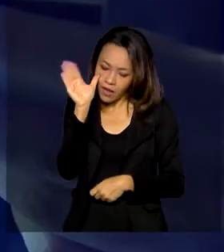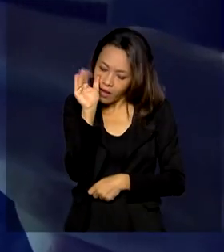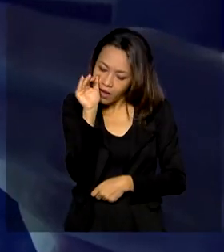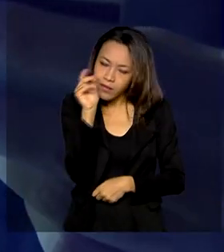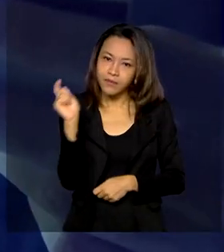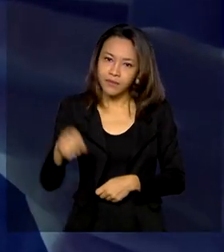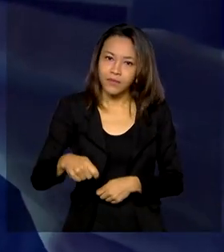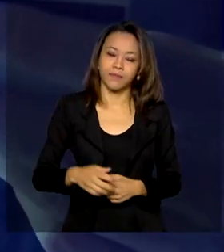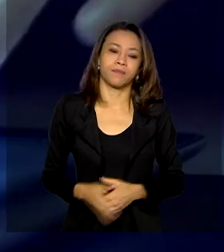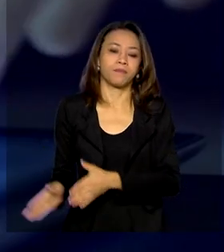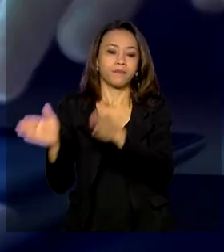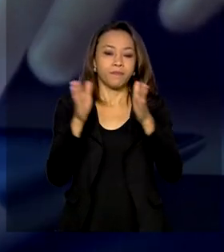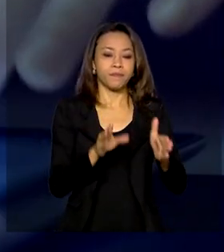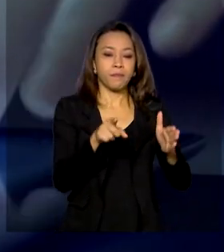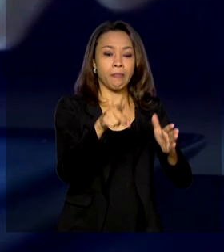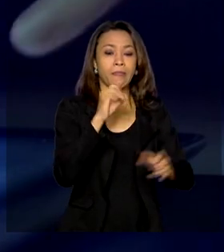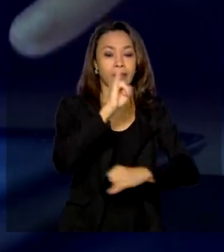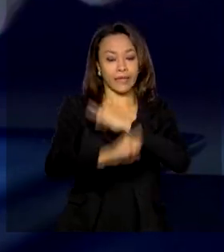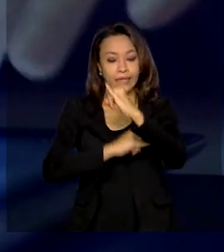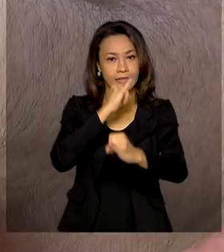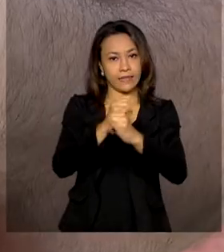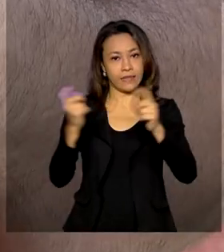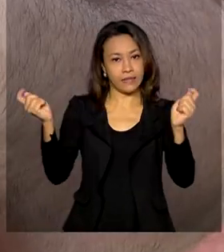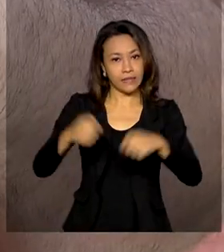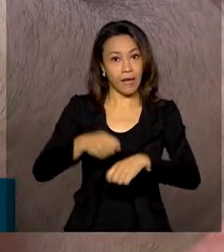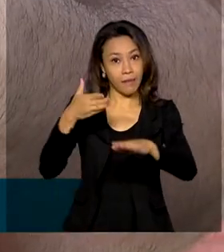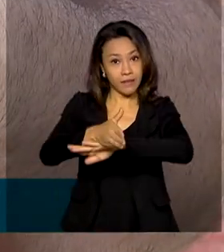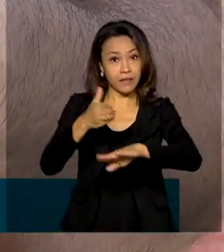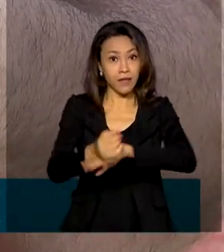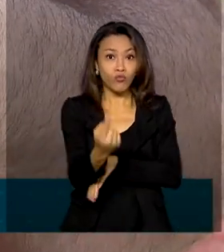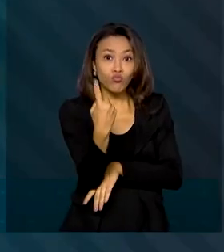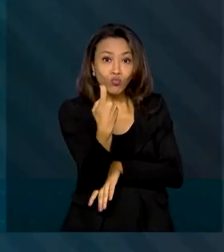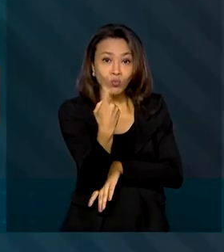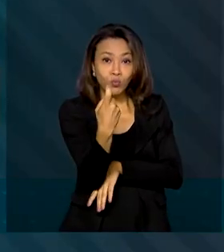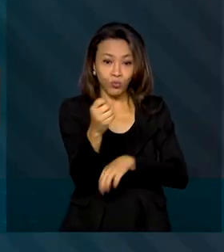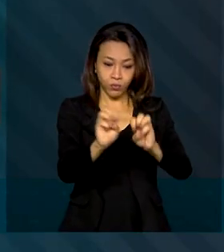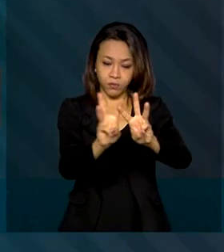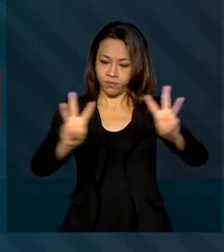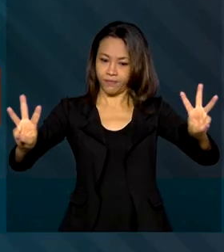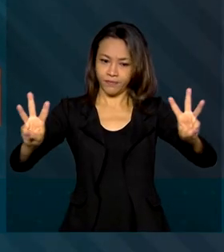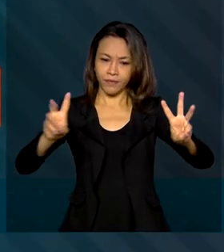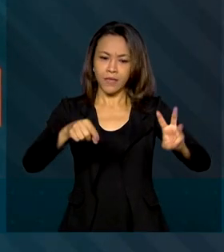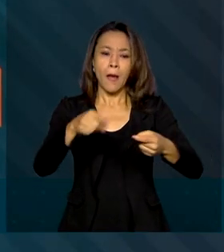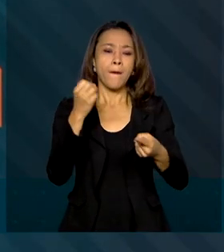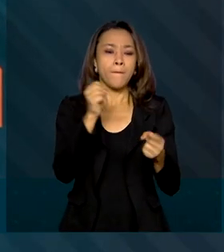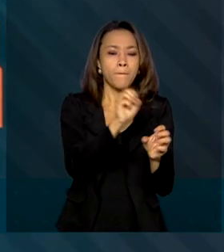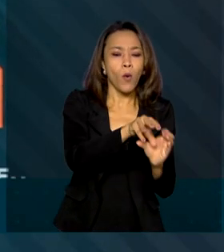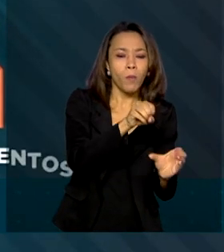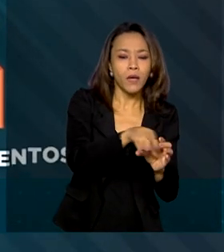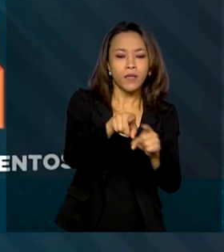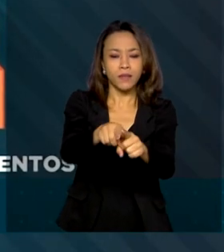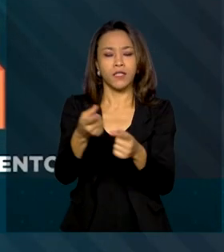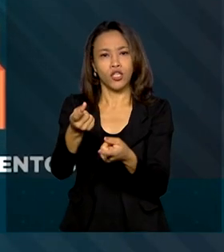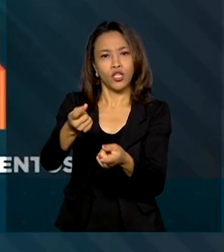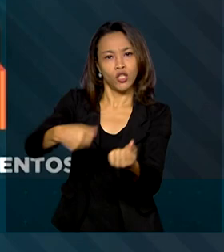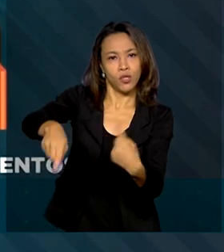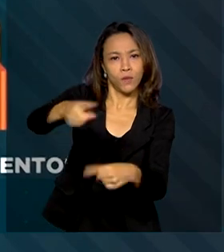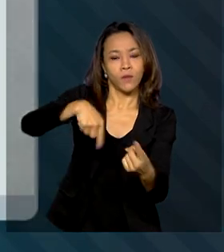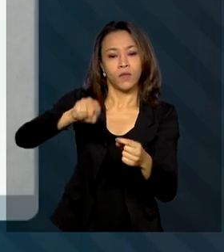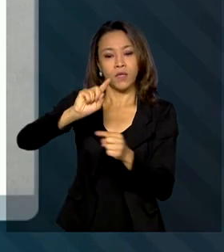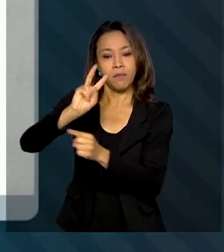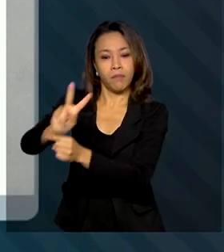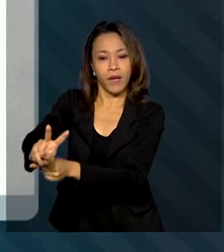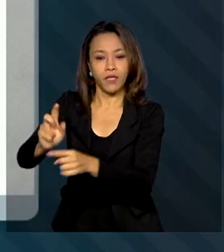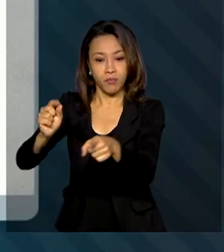Pela internet é possível acessar num só lugar dados sobre conta corrente, poupança, aplicações, empréstimos